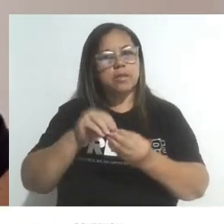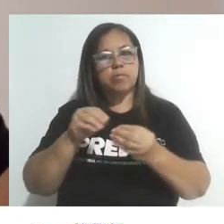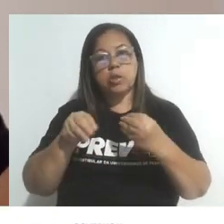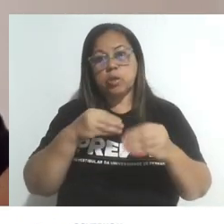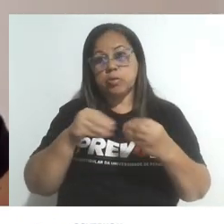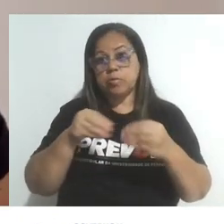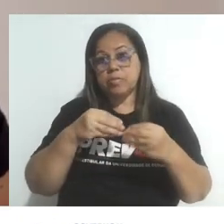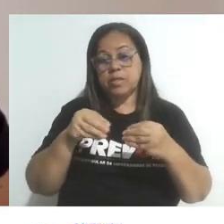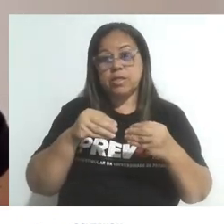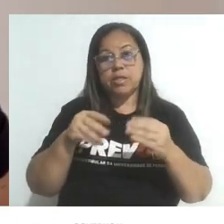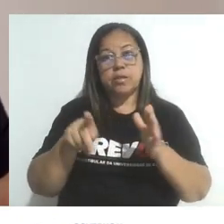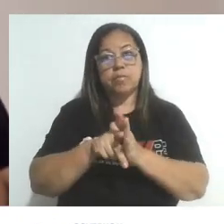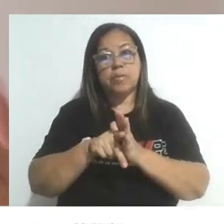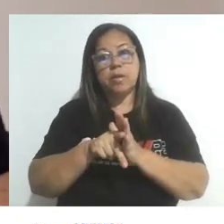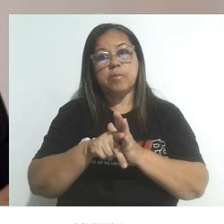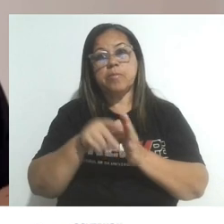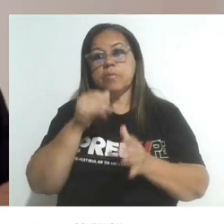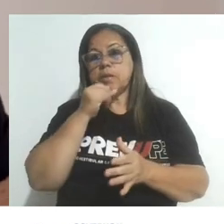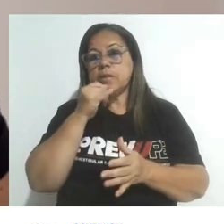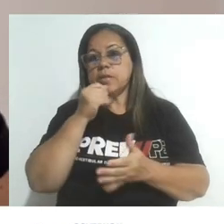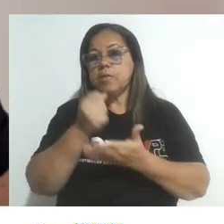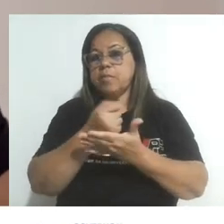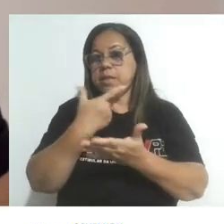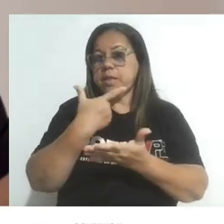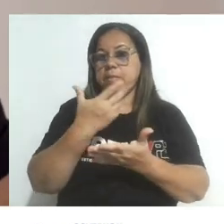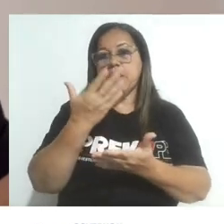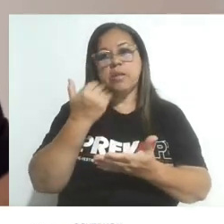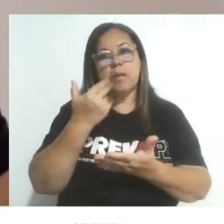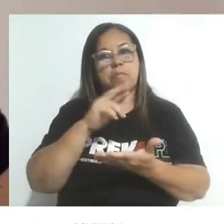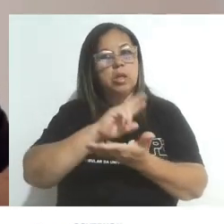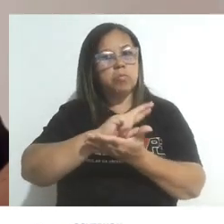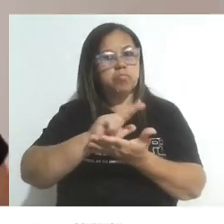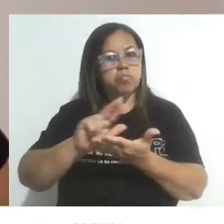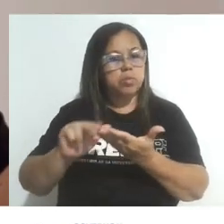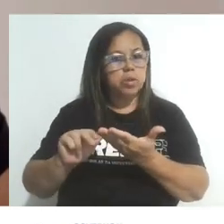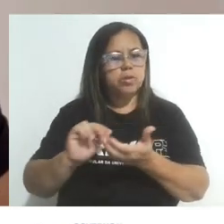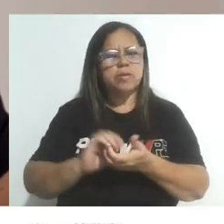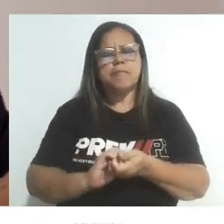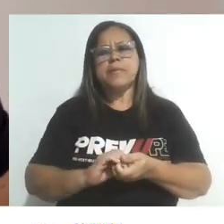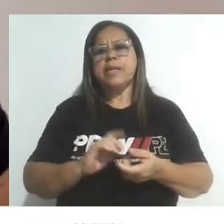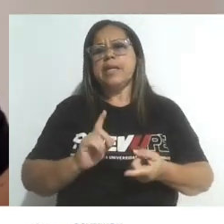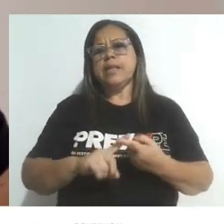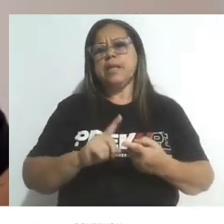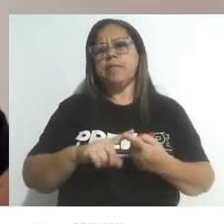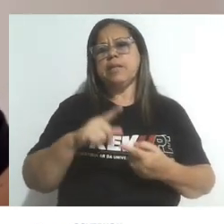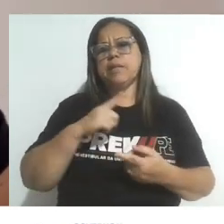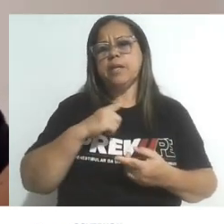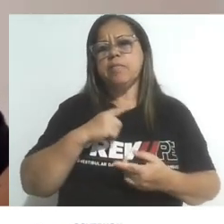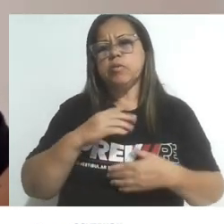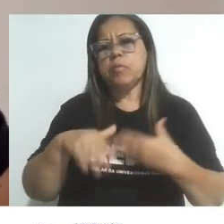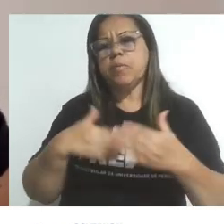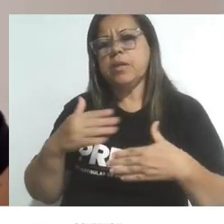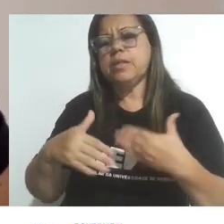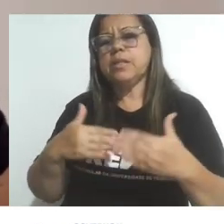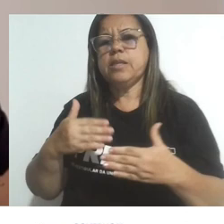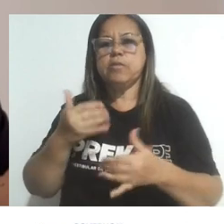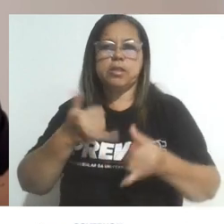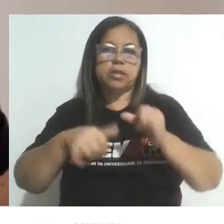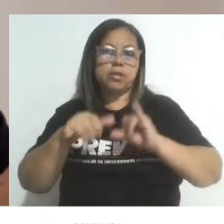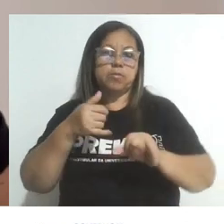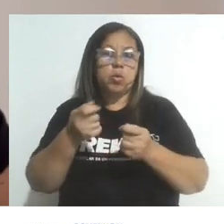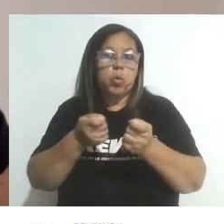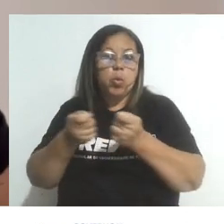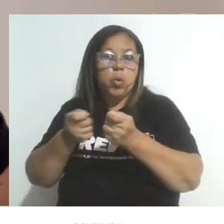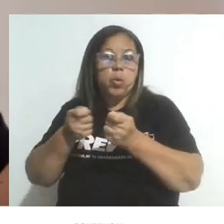específicas, como o caso de medicamentos, alimentos, entre outras. Vemos também processos de equilíbrio químico no controle ambiental,